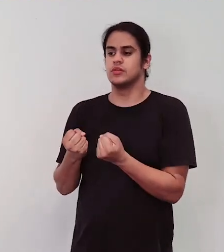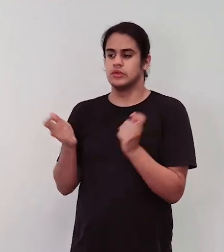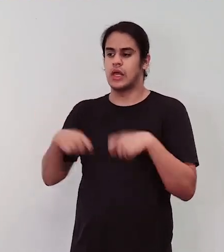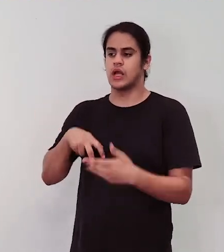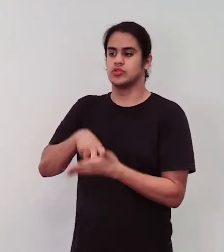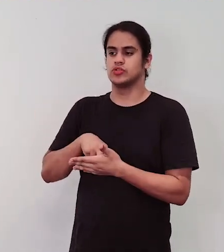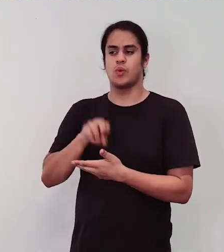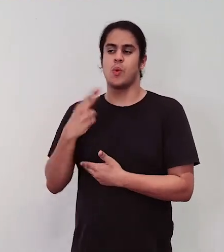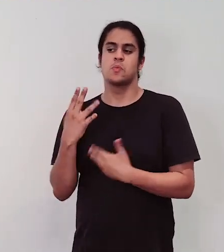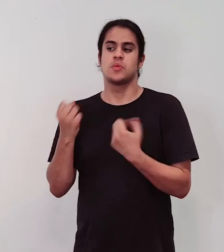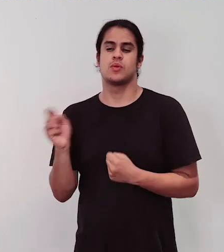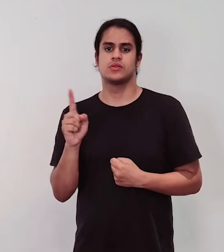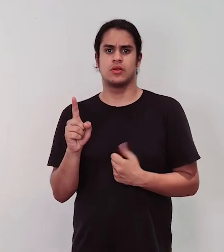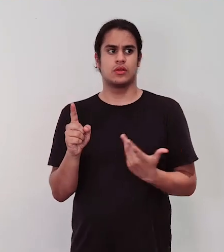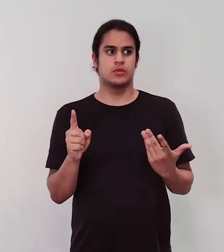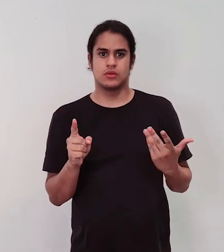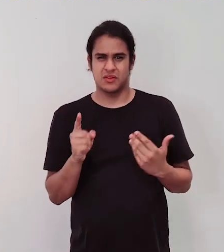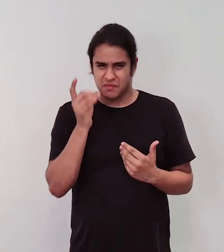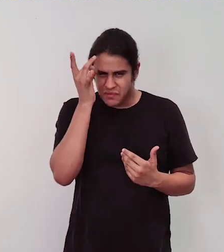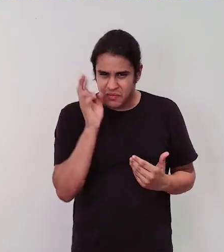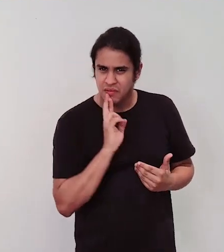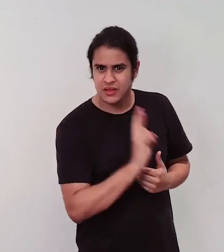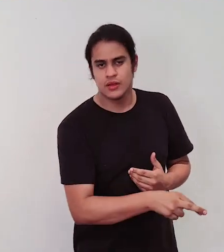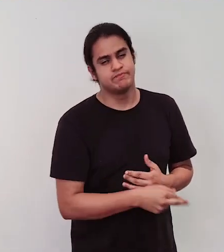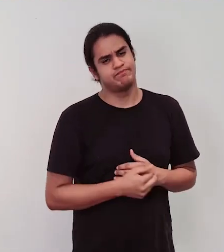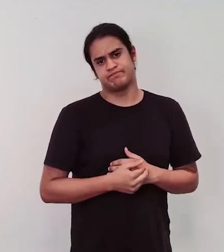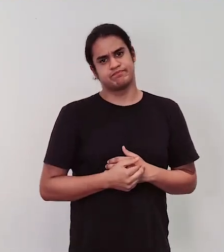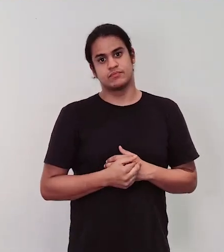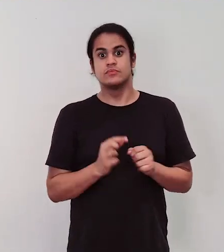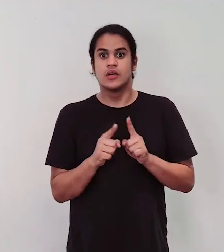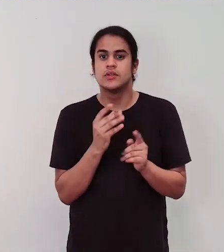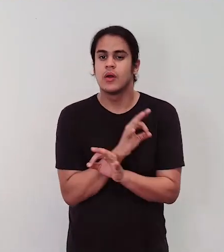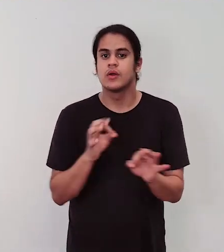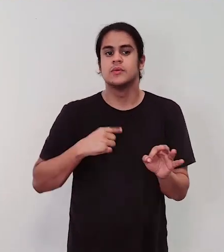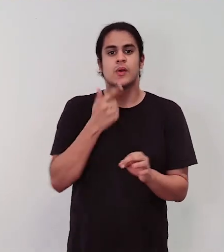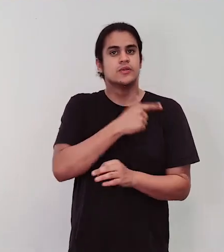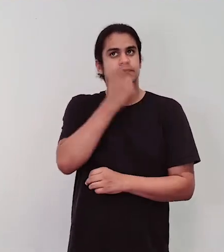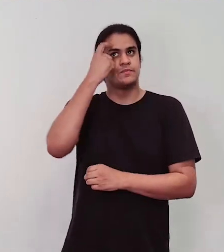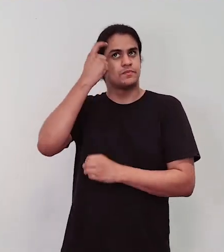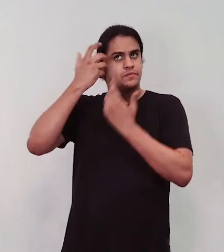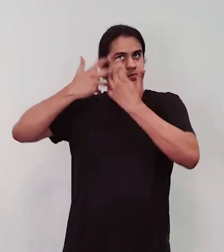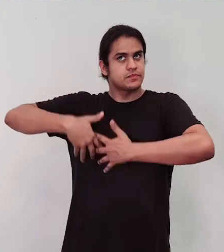Não são perguntas fáceis de responder, mas são ótimas para discutir e proporcionar reflexões morais,